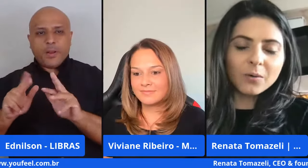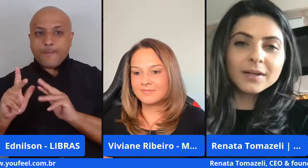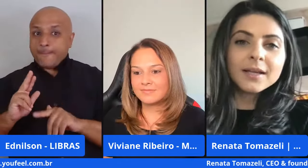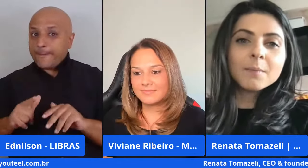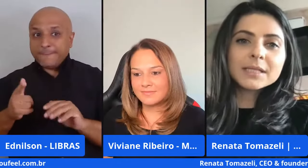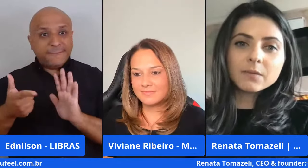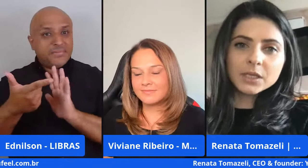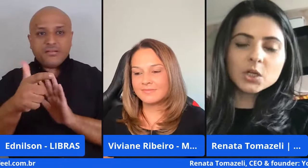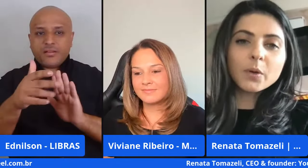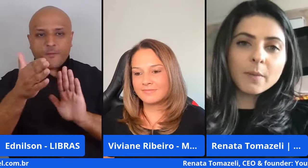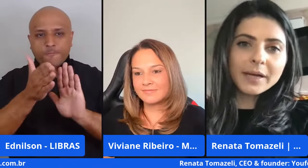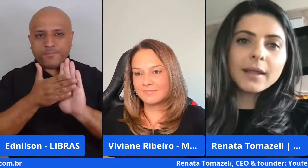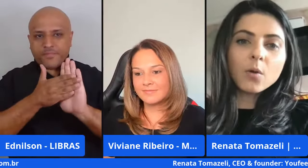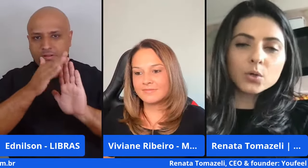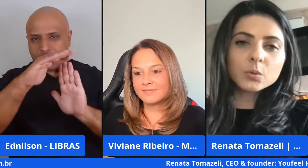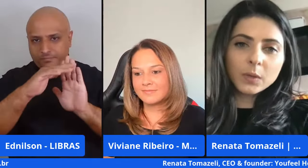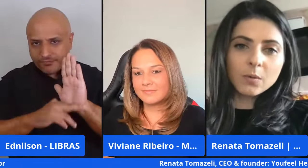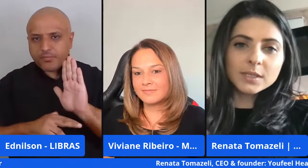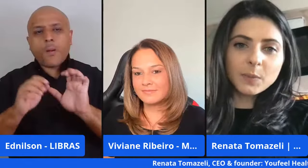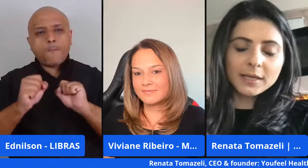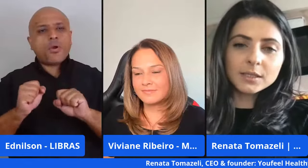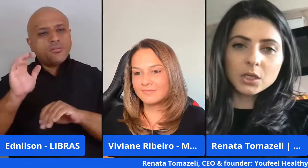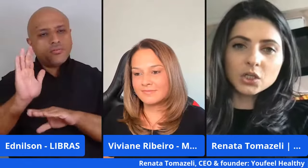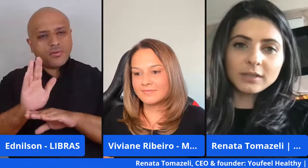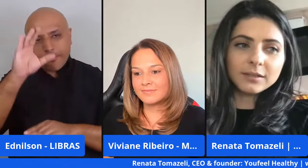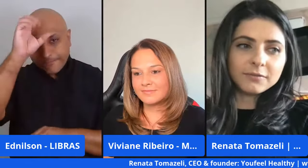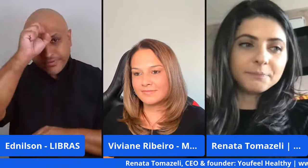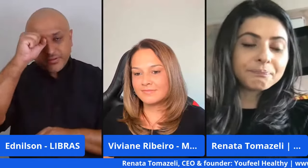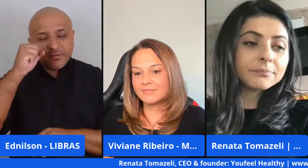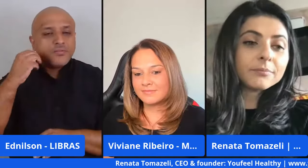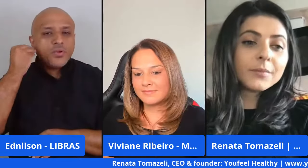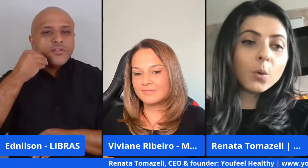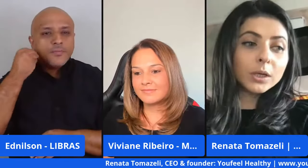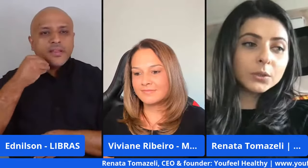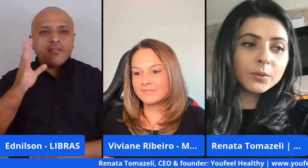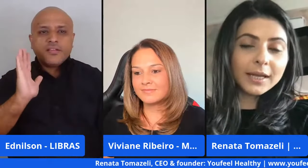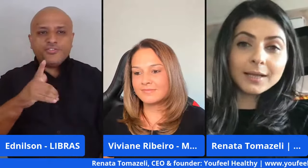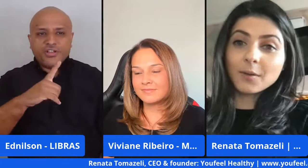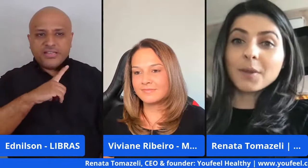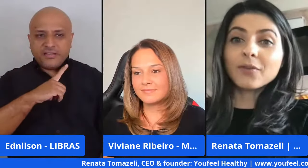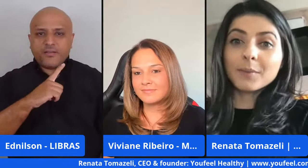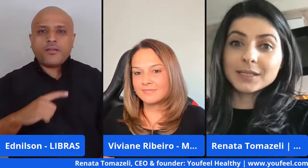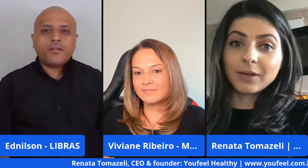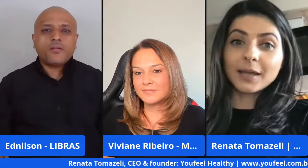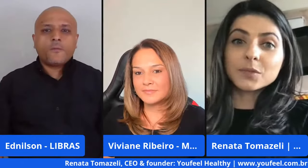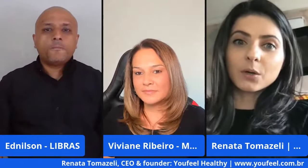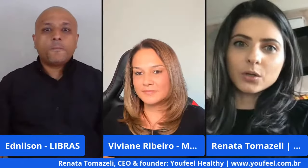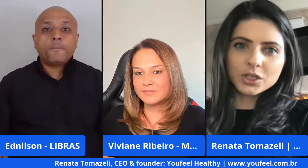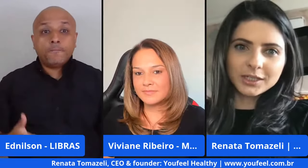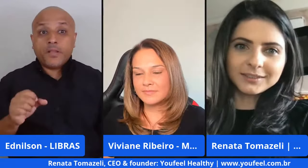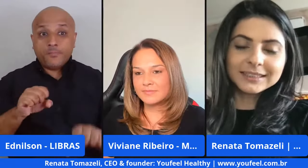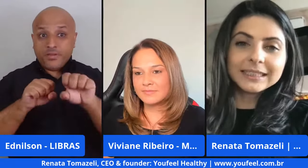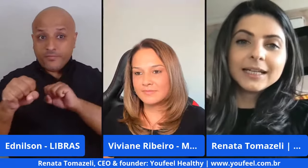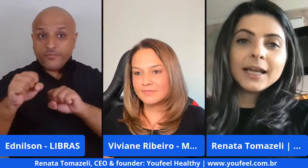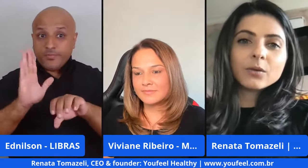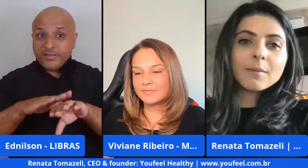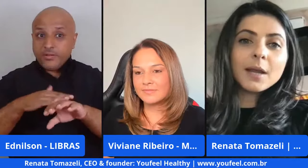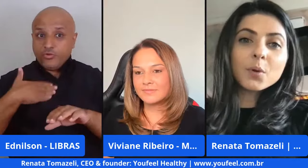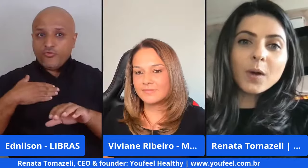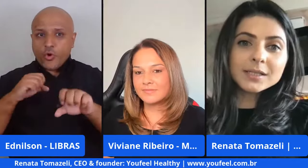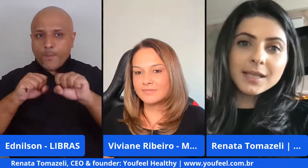existe um manual mas talvez a gente pode aprender em conjunto com as experiências que a gente já teve quando então a minha formação ela é em psicologia